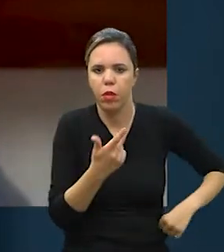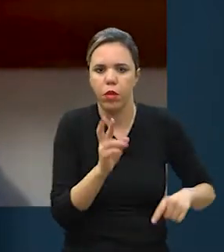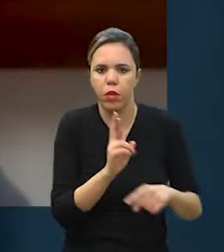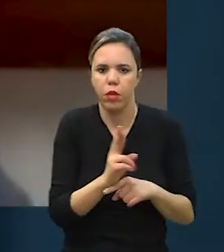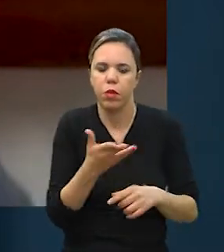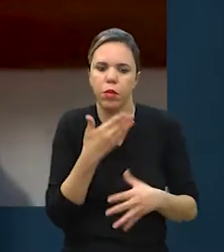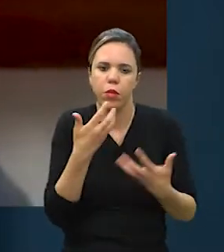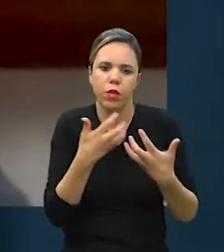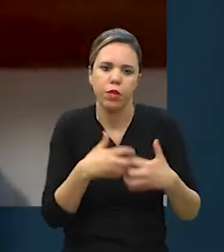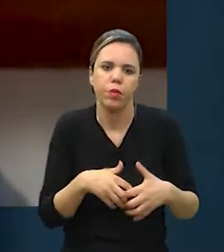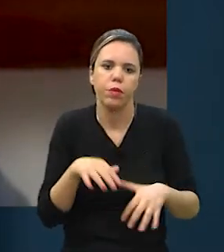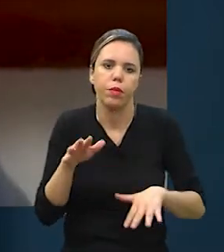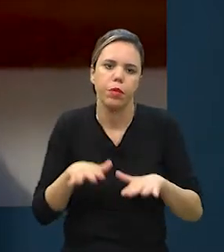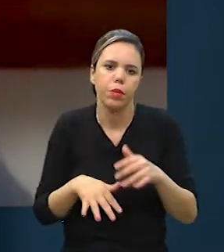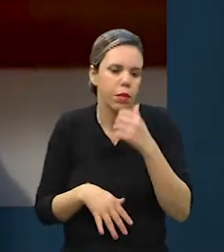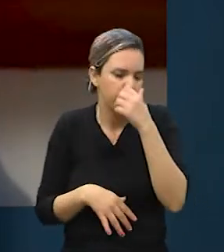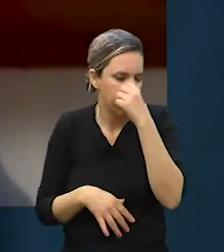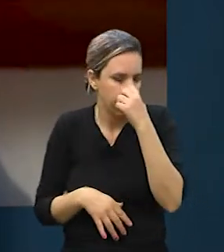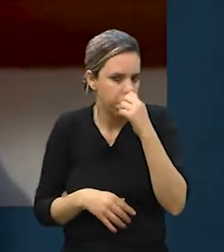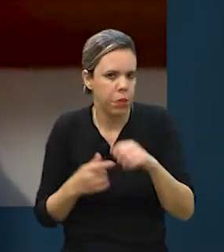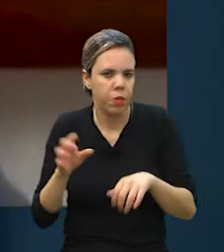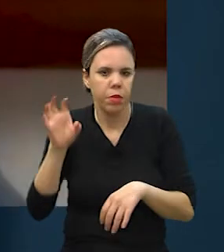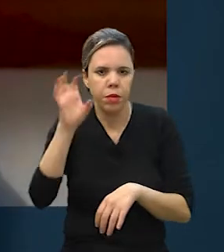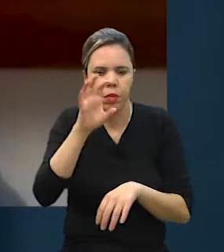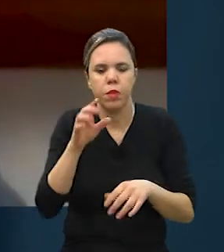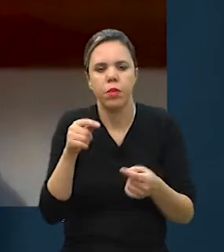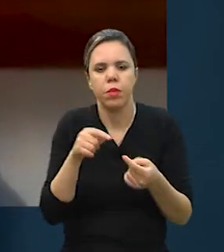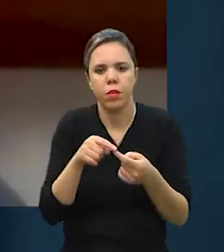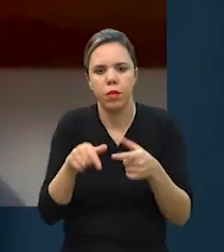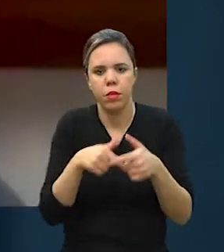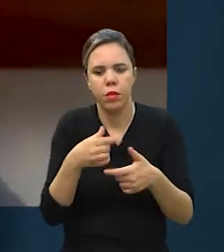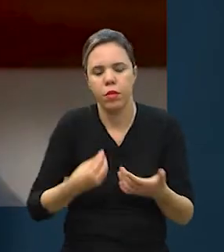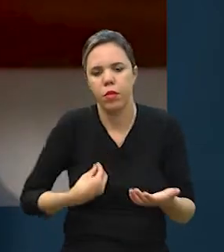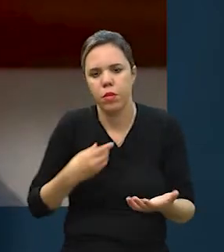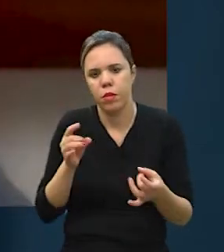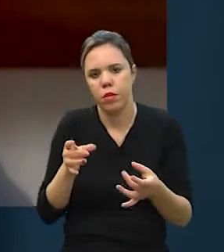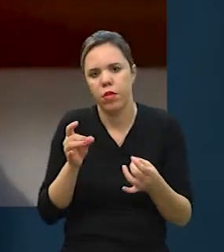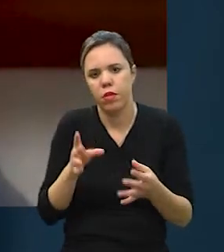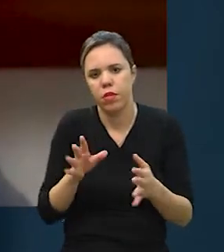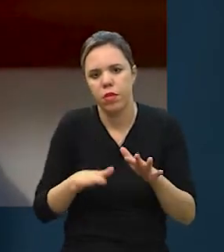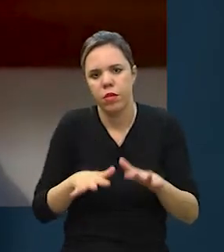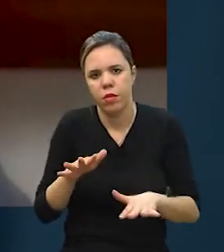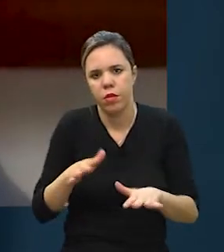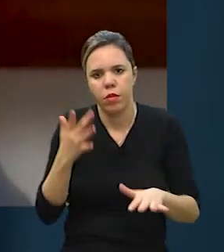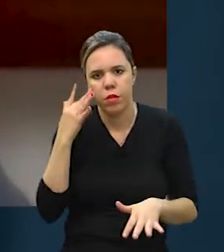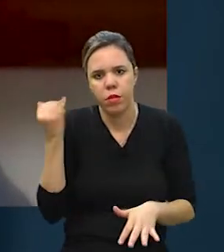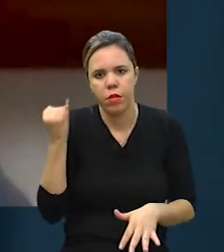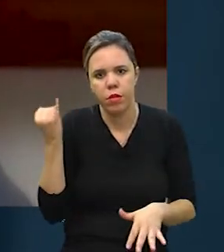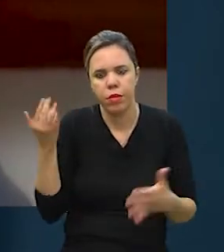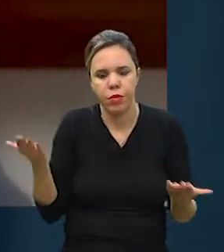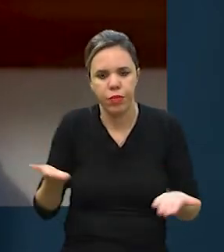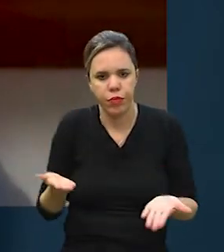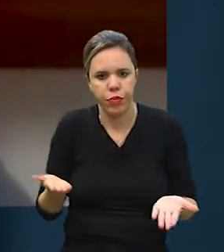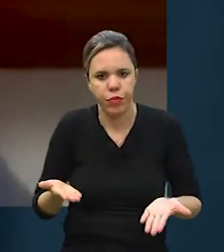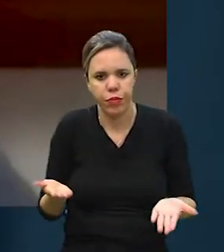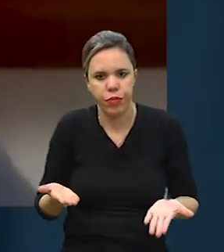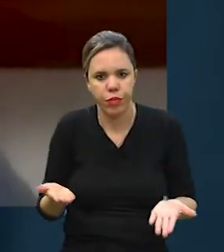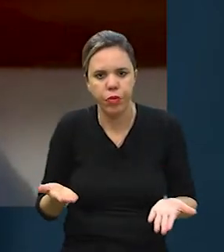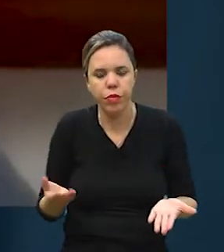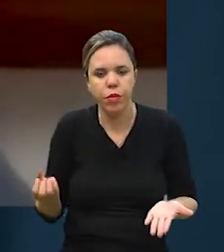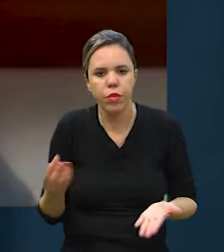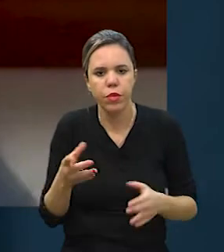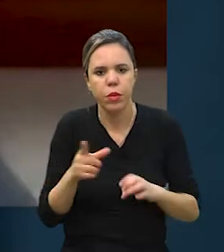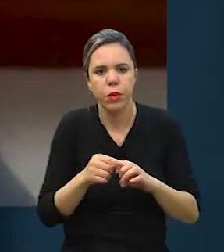estados que o representante funciona melhor, existem estados que a vinda direta funciona melhor. Então, assim, eu acho que o mais importante agora